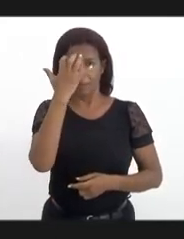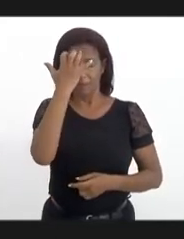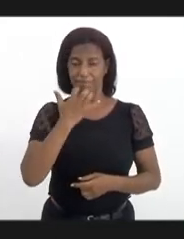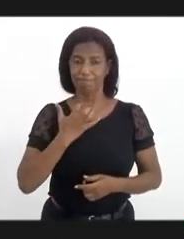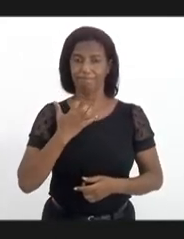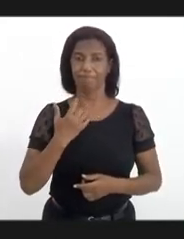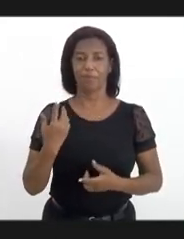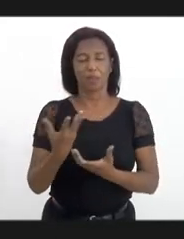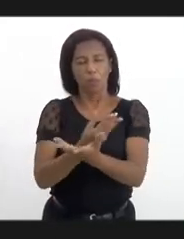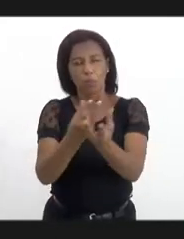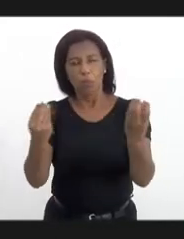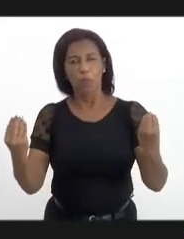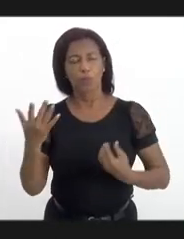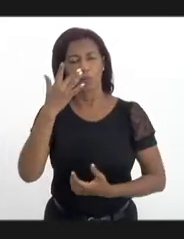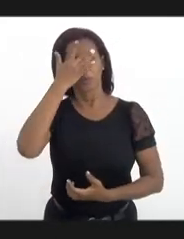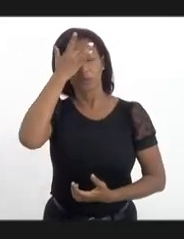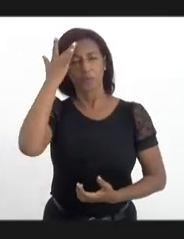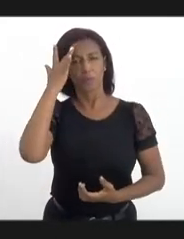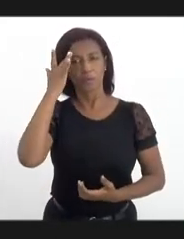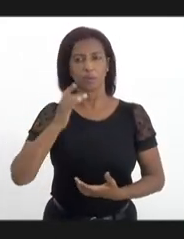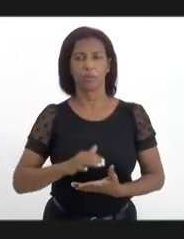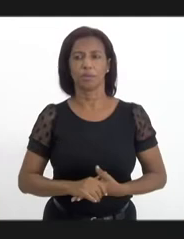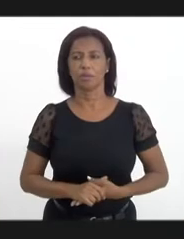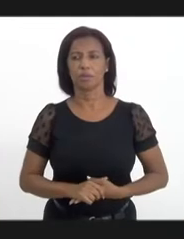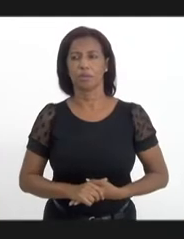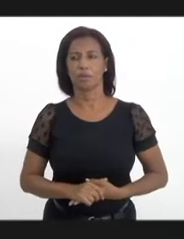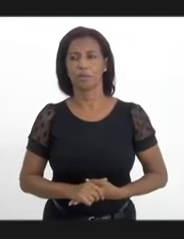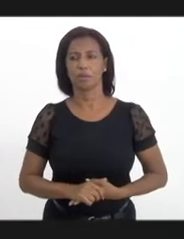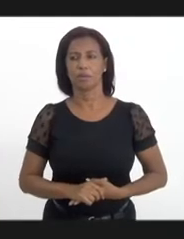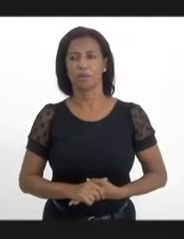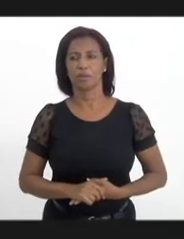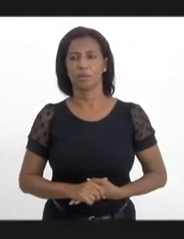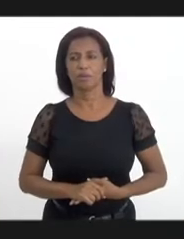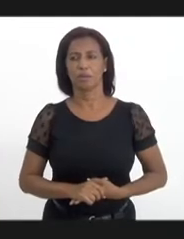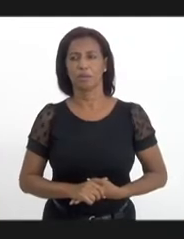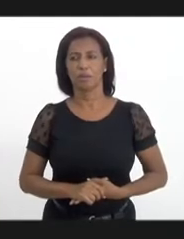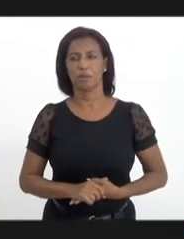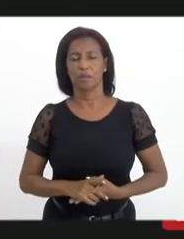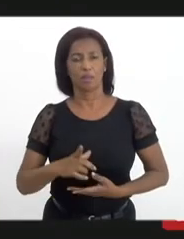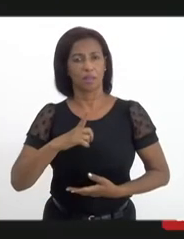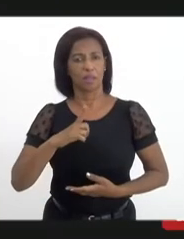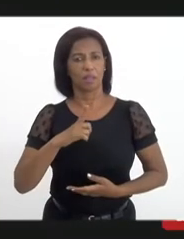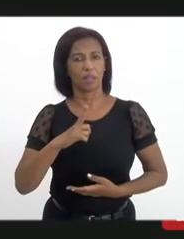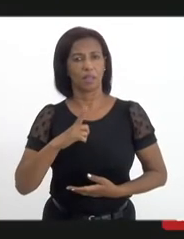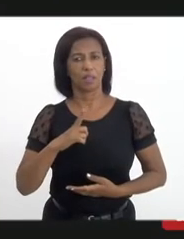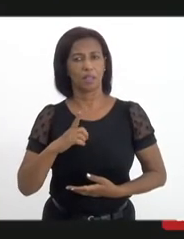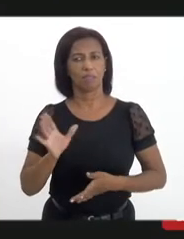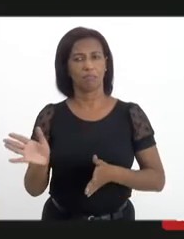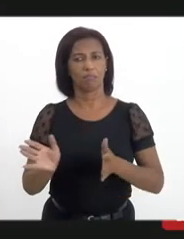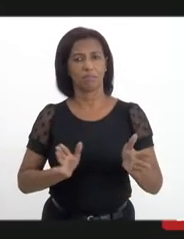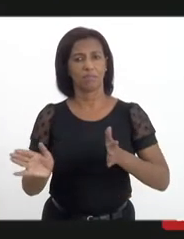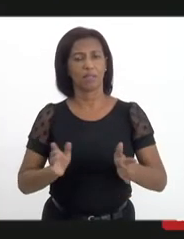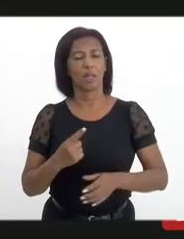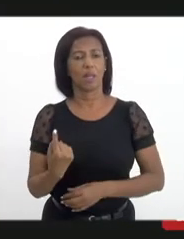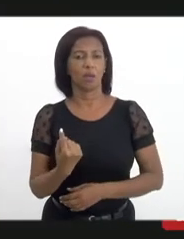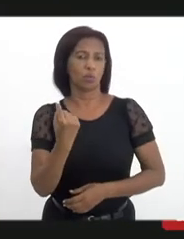tantas as pessoas que essa tem sido a única